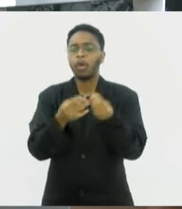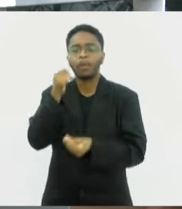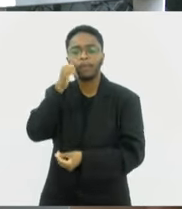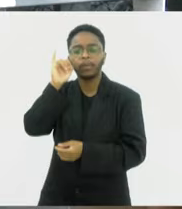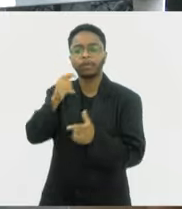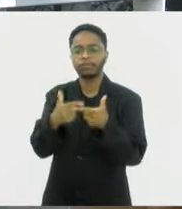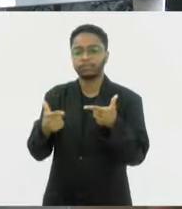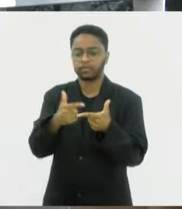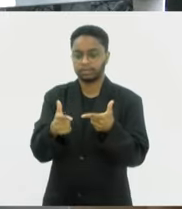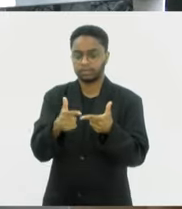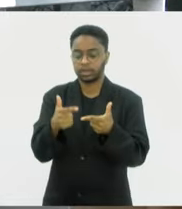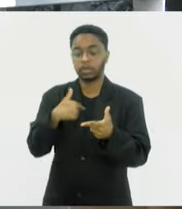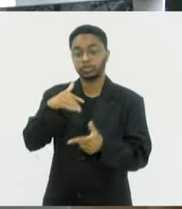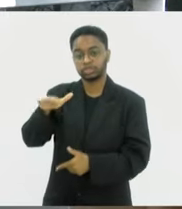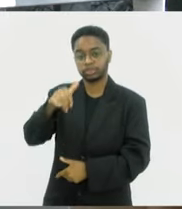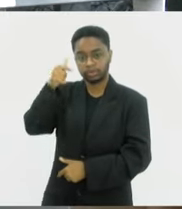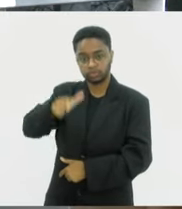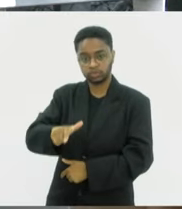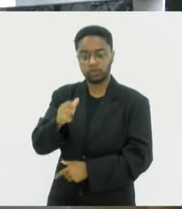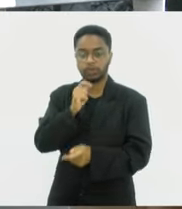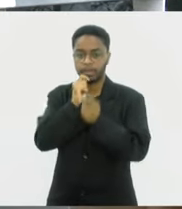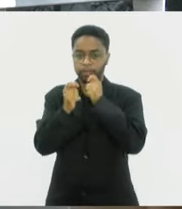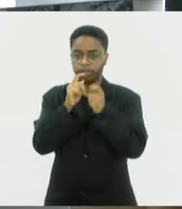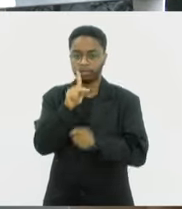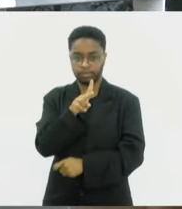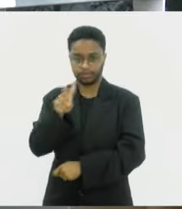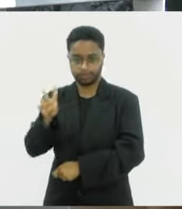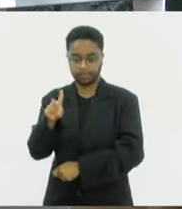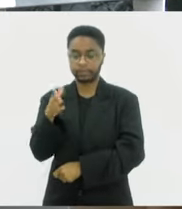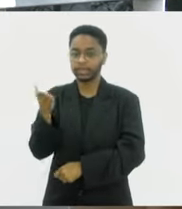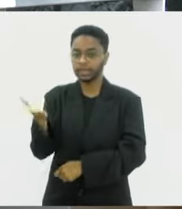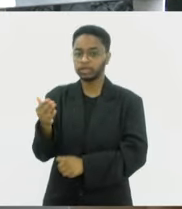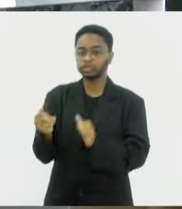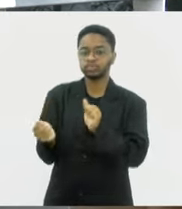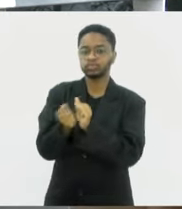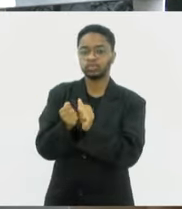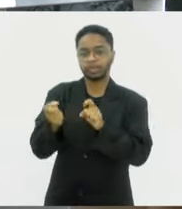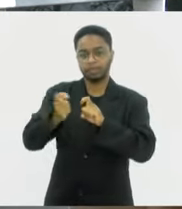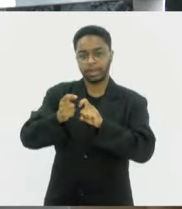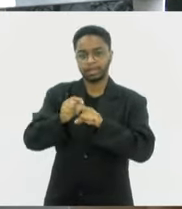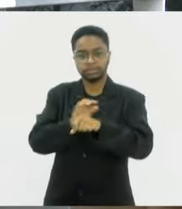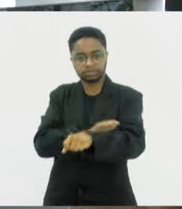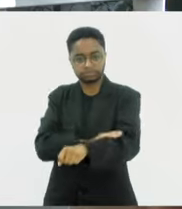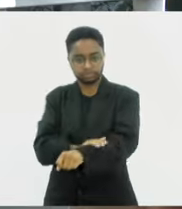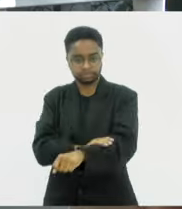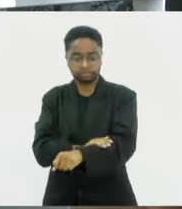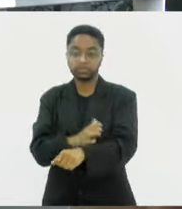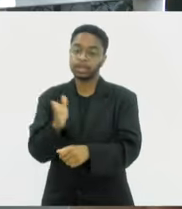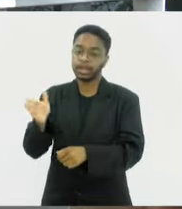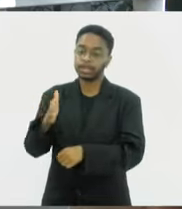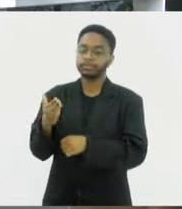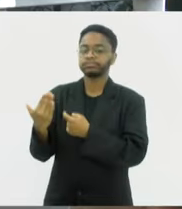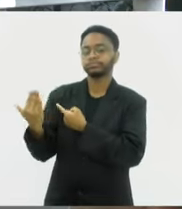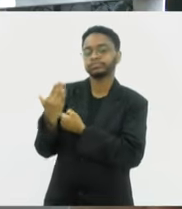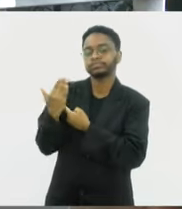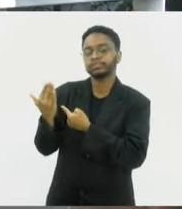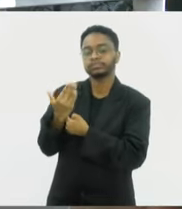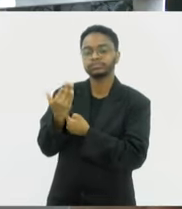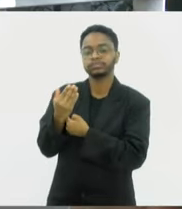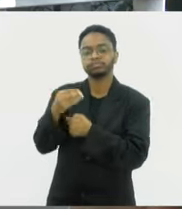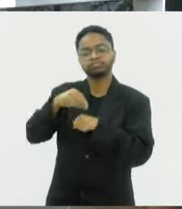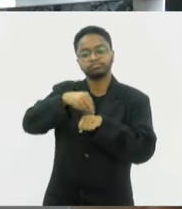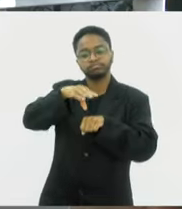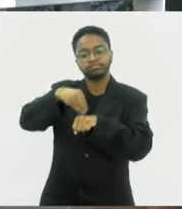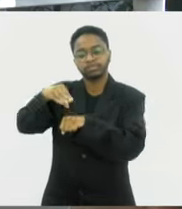problemas? Eu vou chamar novamente aqui o repórter Paulo Vitor Viviani, que está com uma dermatologista, né, Paulo Vitor? E vai nos ajudar, vai dar umas